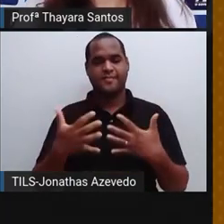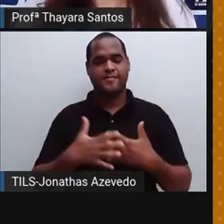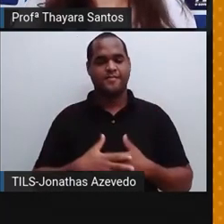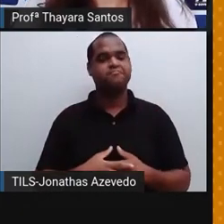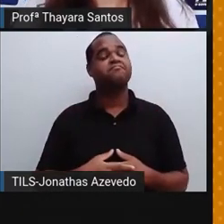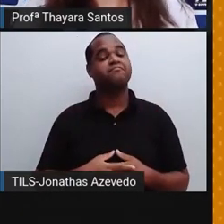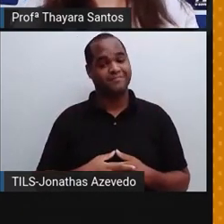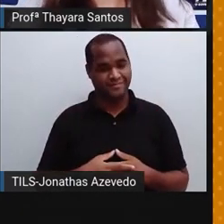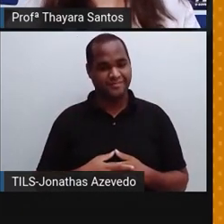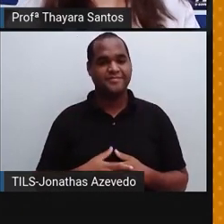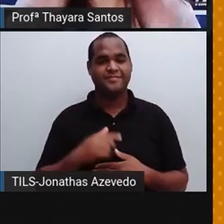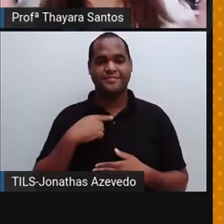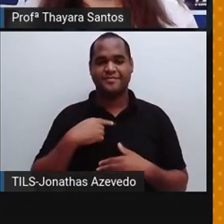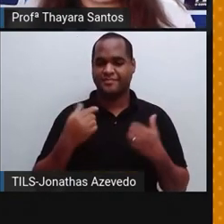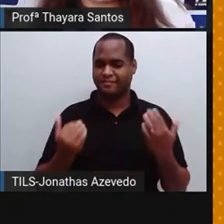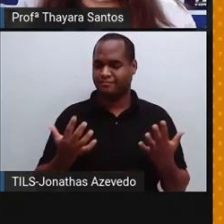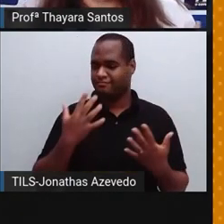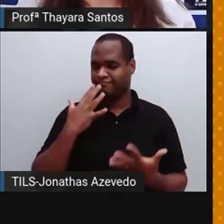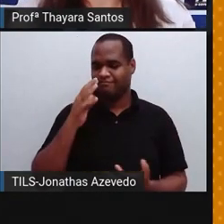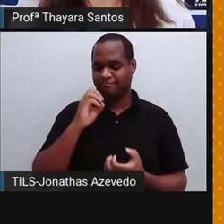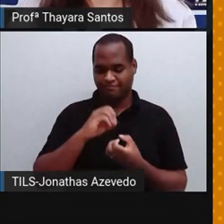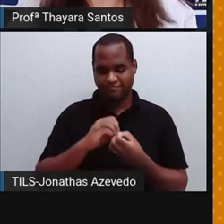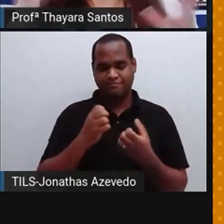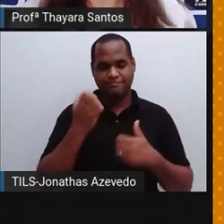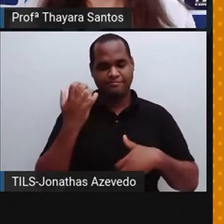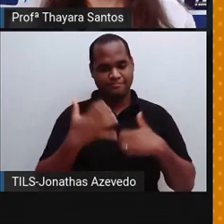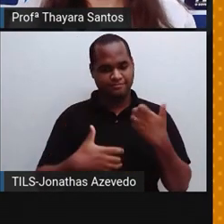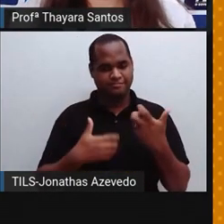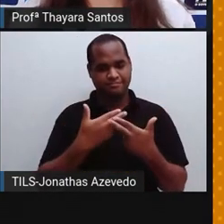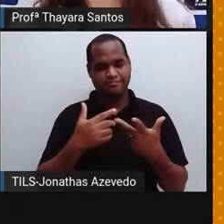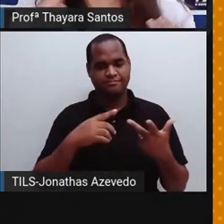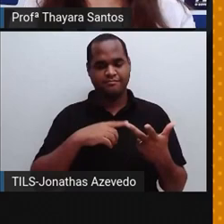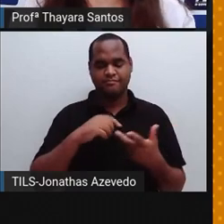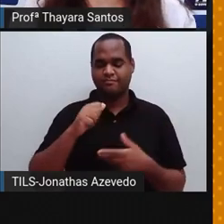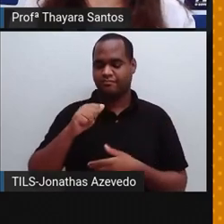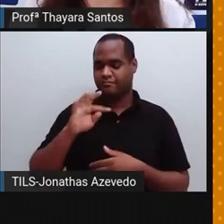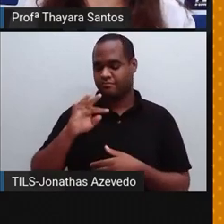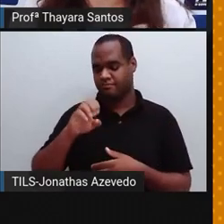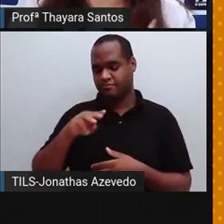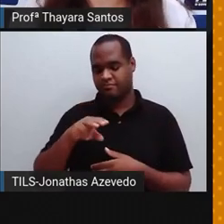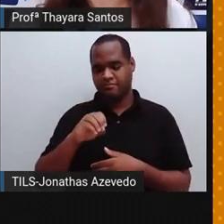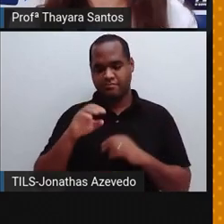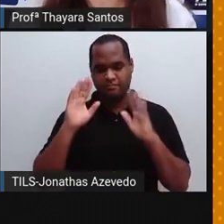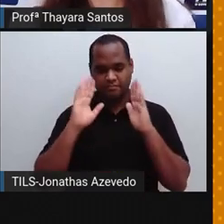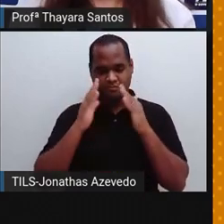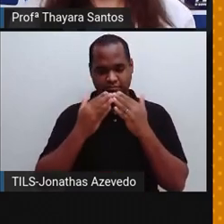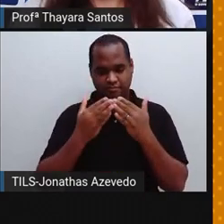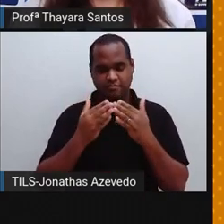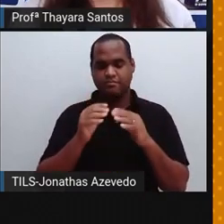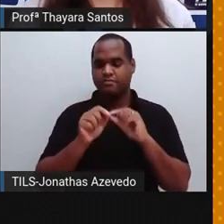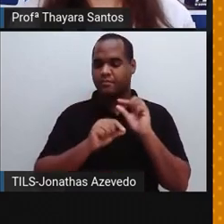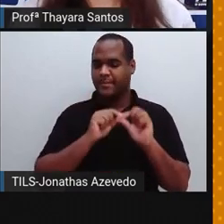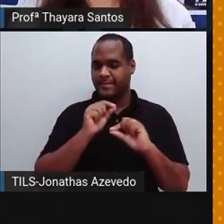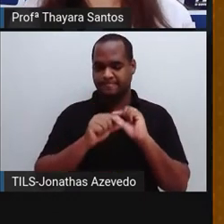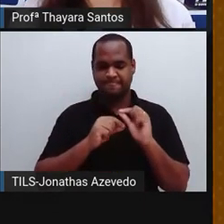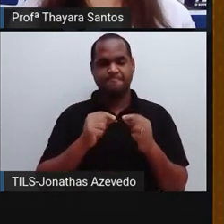Então, já que a gente já fez esse apanhado geral sobre esses modelos atômicos, vamos focar no átomo em si.